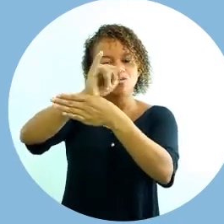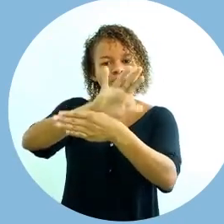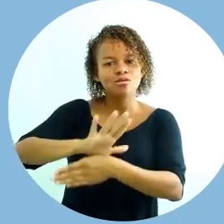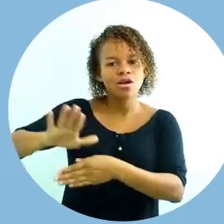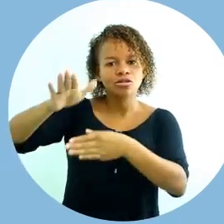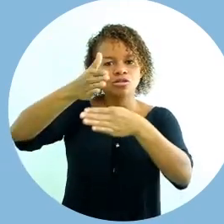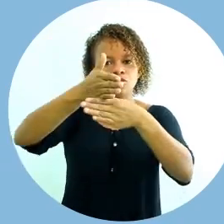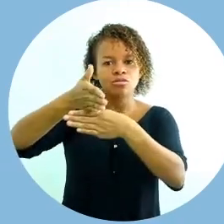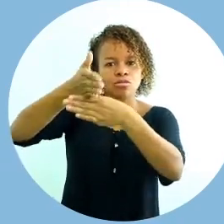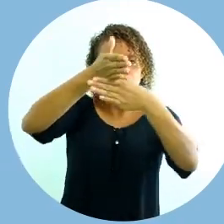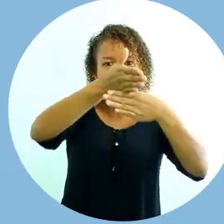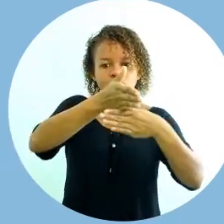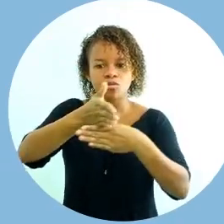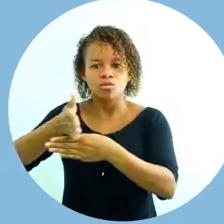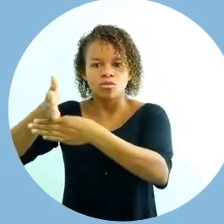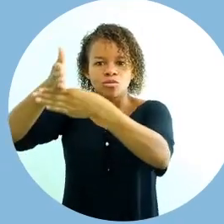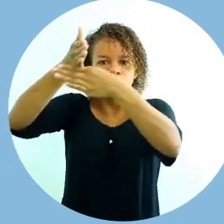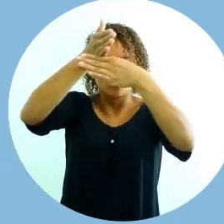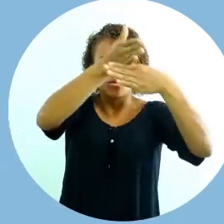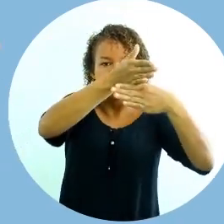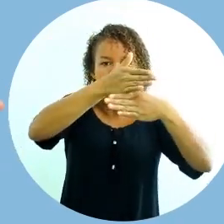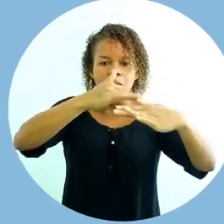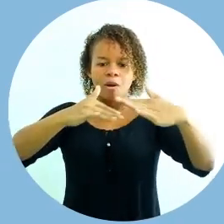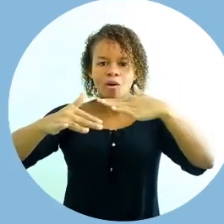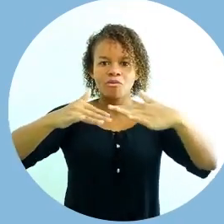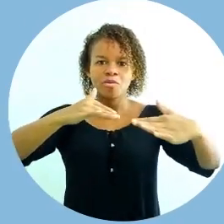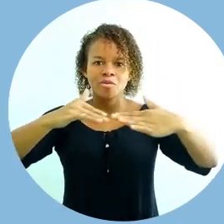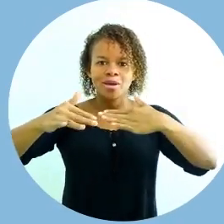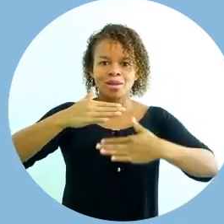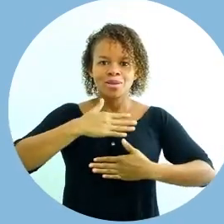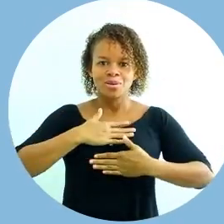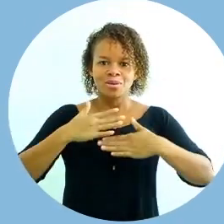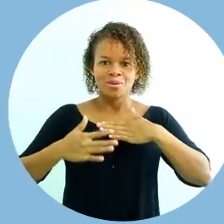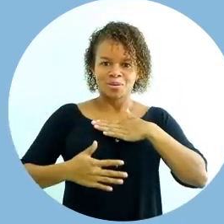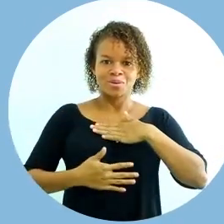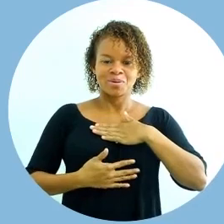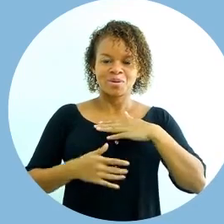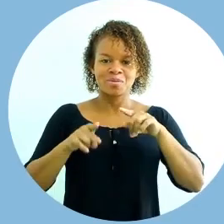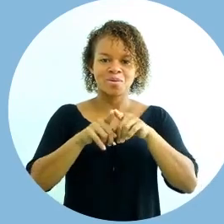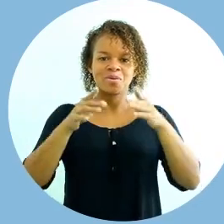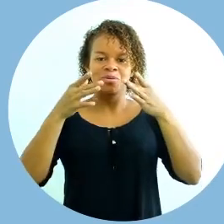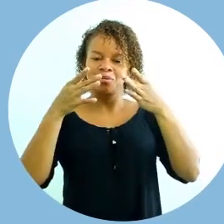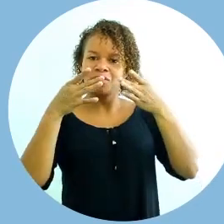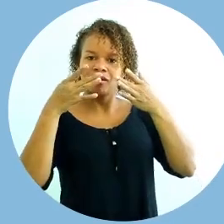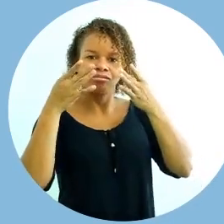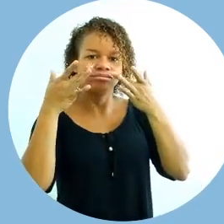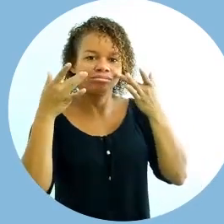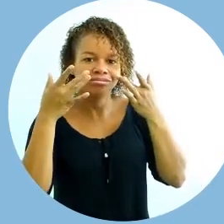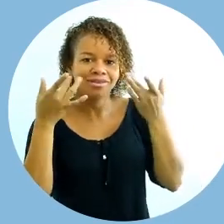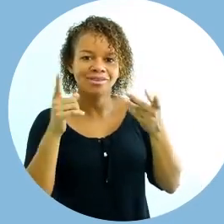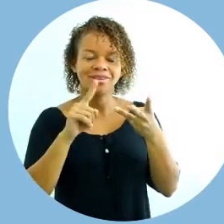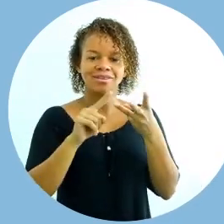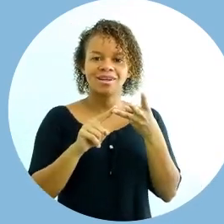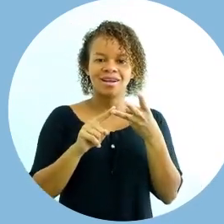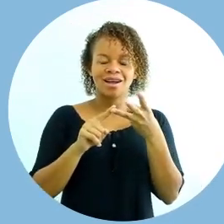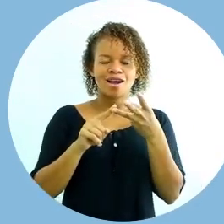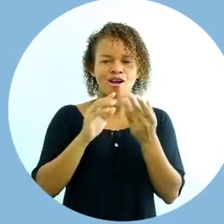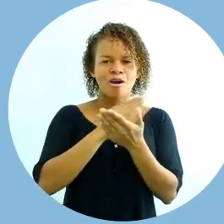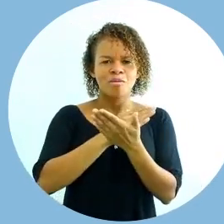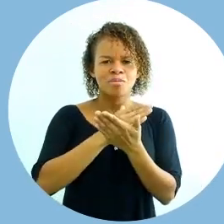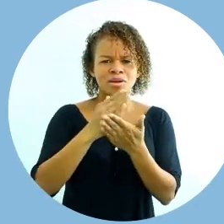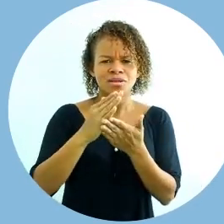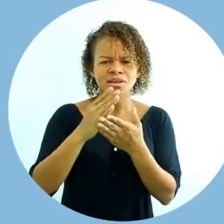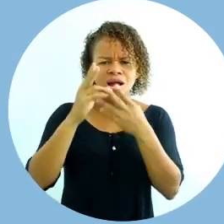roteirizado, organizado e planejado, por artistas plásticos, dando início a uma outra perspectiva